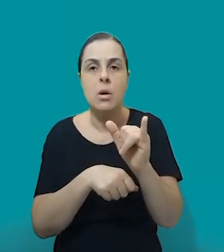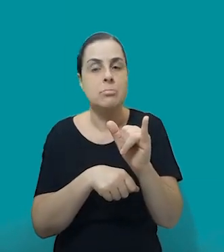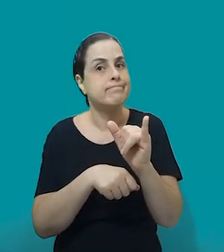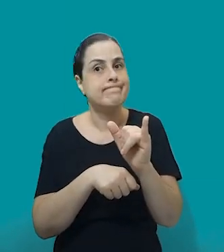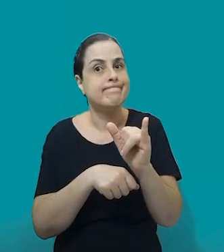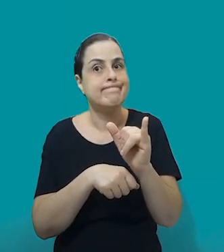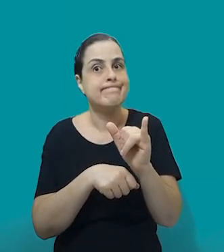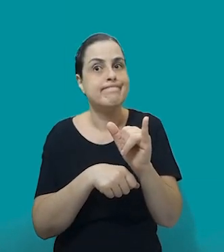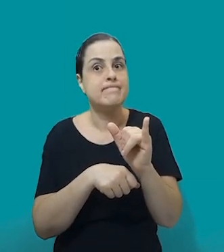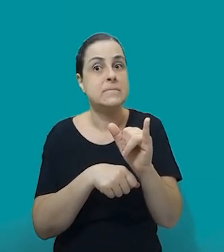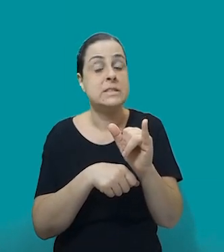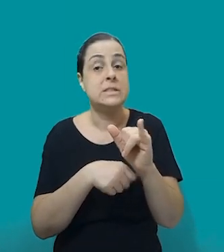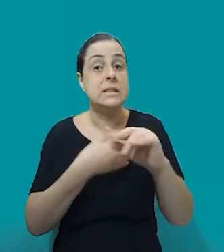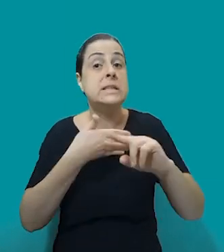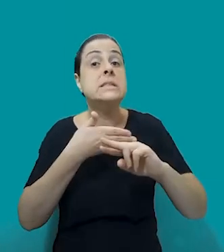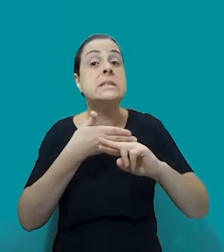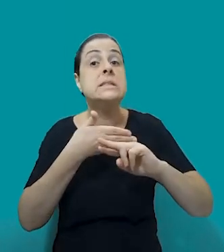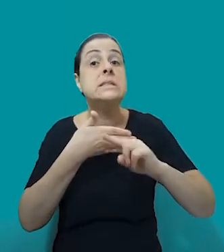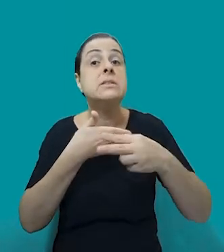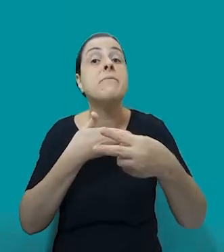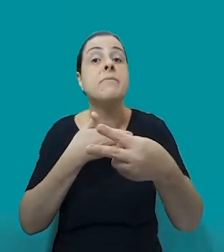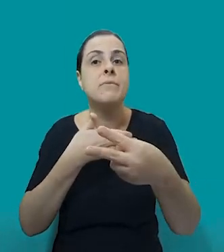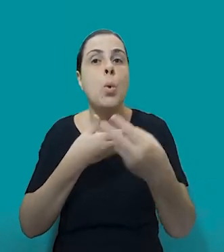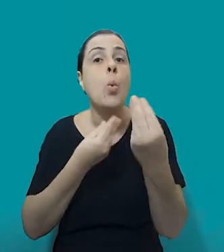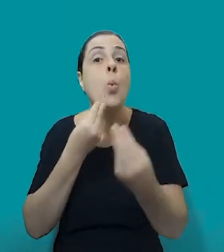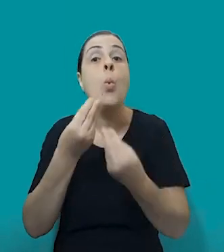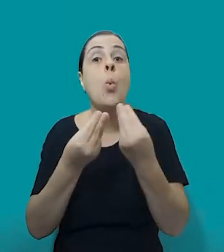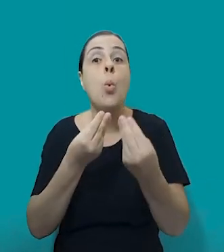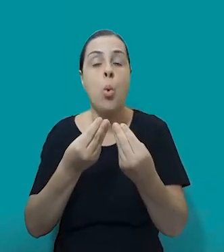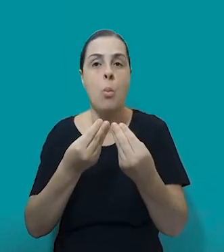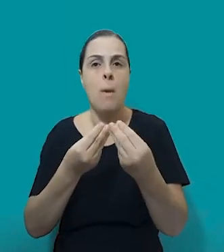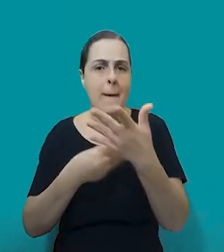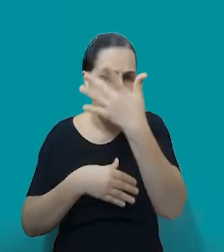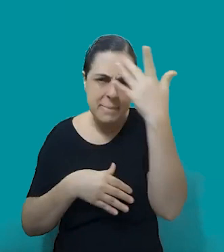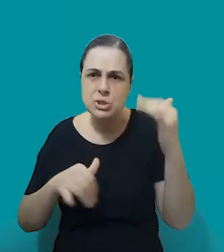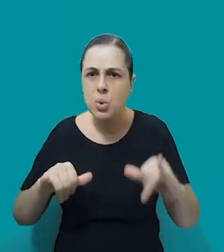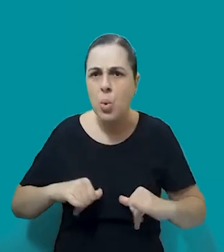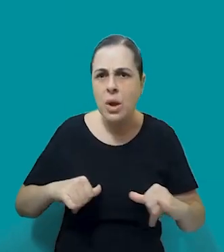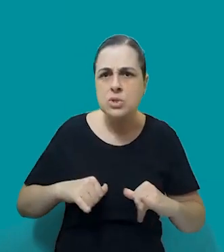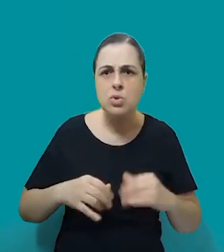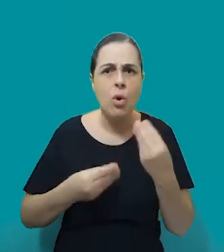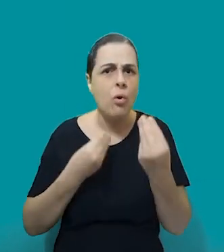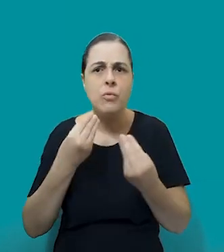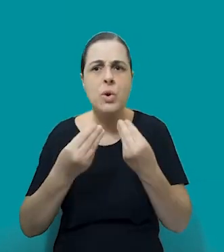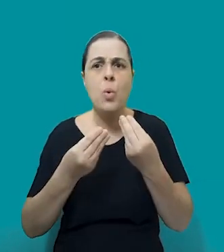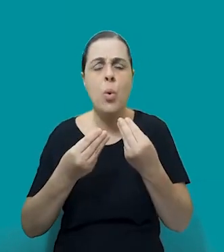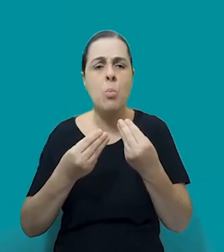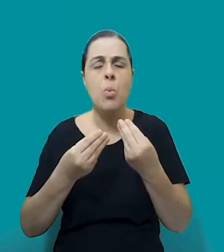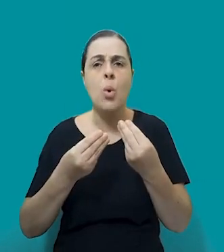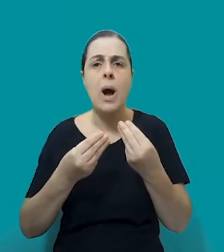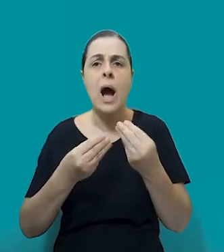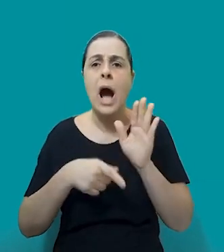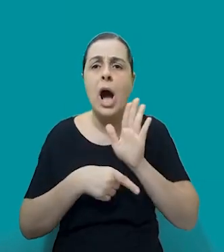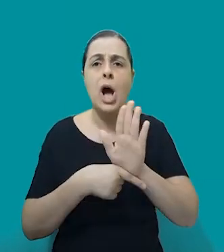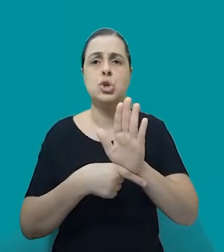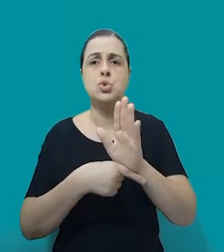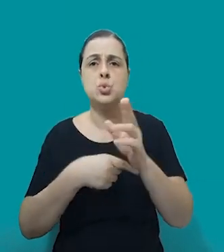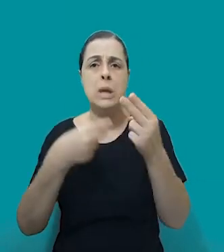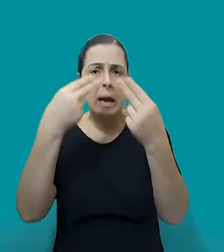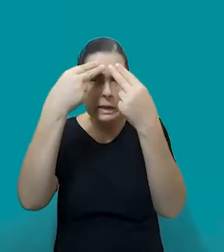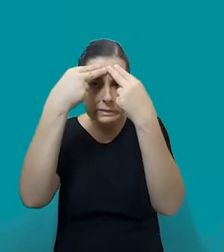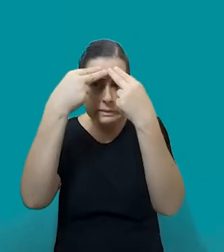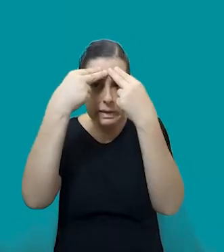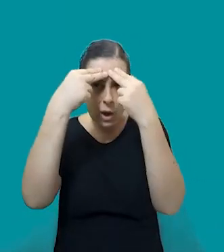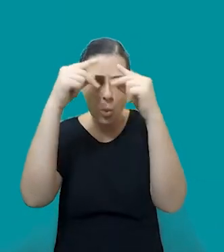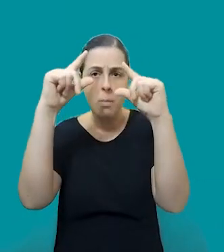disso. Os efeitos disso para as vítimas, né? Que é um pouco... Eu acho uma coisa interessante, eu acho uma coisa interessante dessa